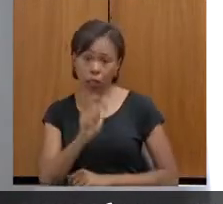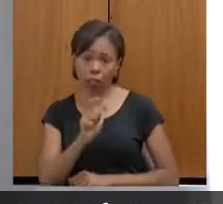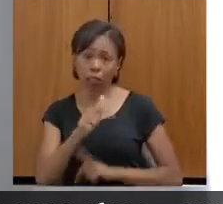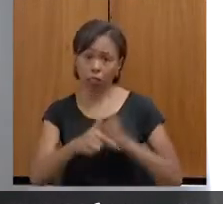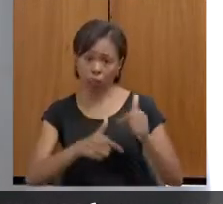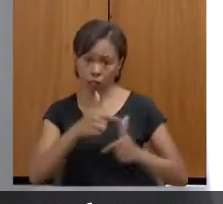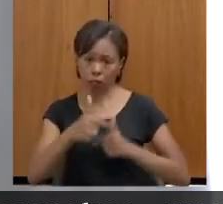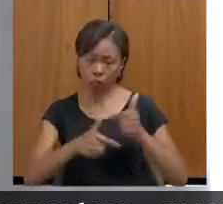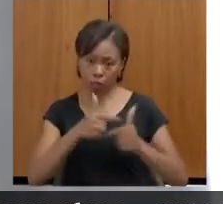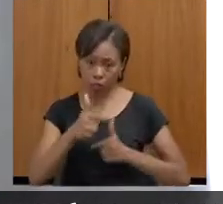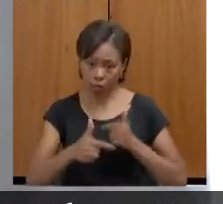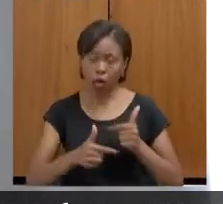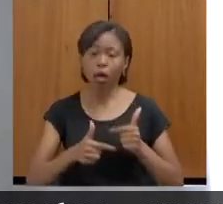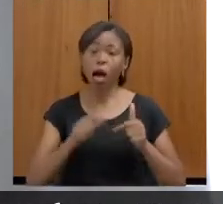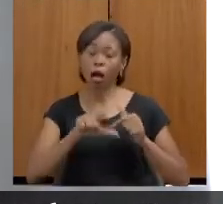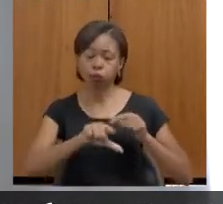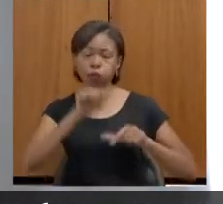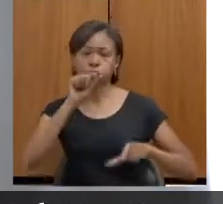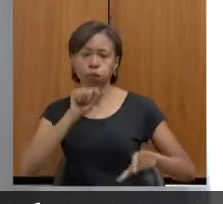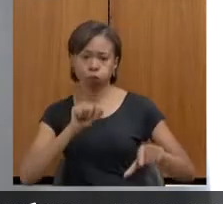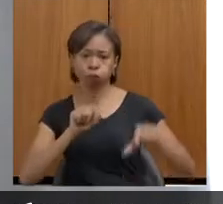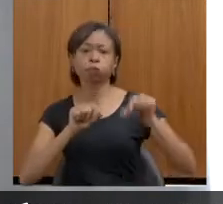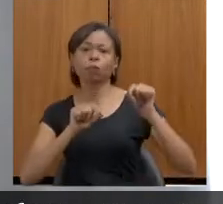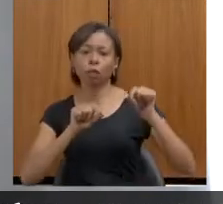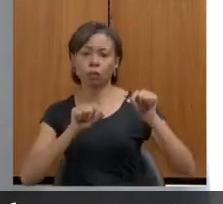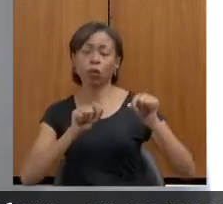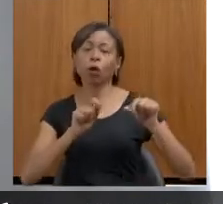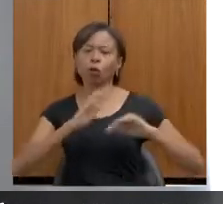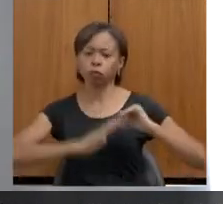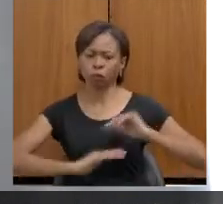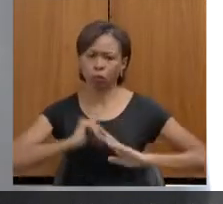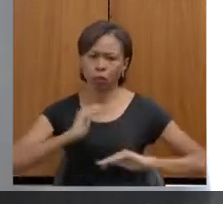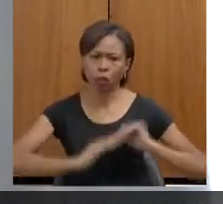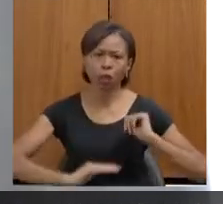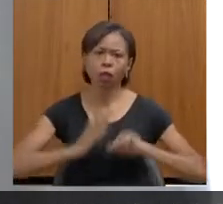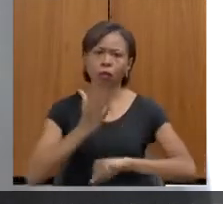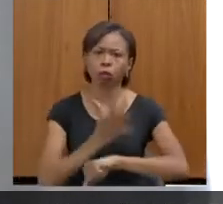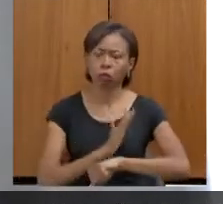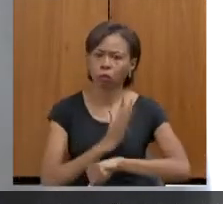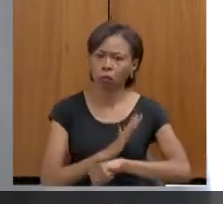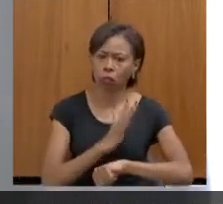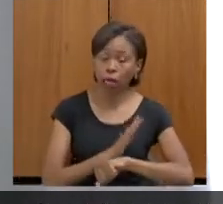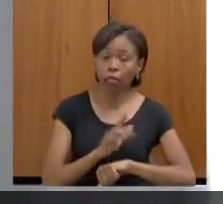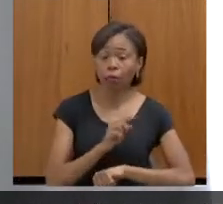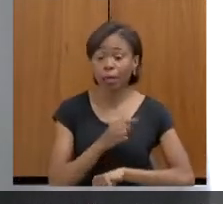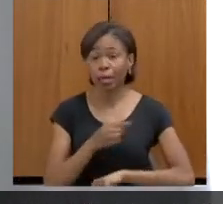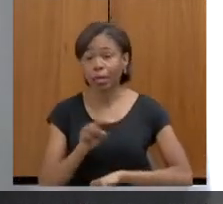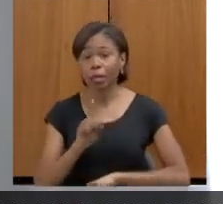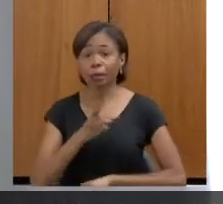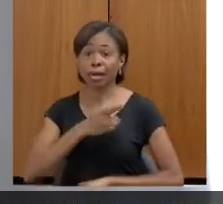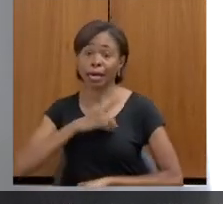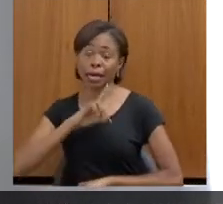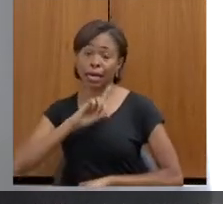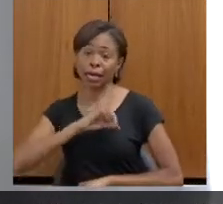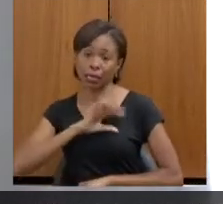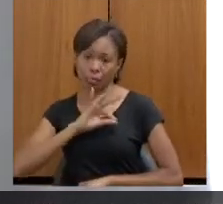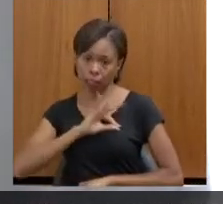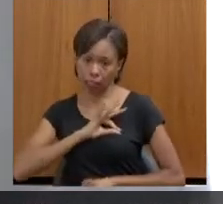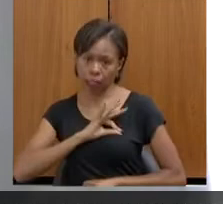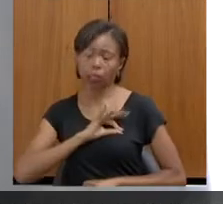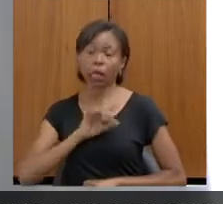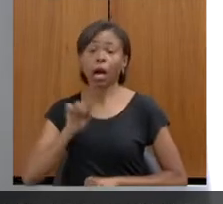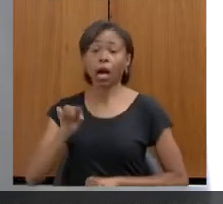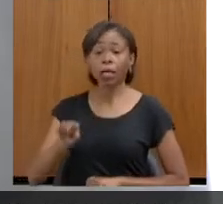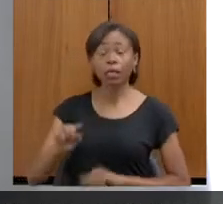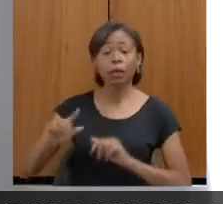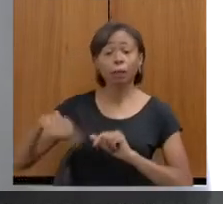plantão. Esses servidores foram escolhidos, foram capacitados para trabalhar na delegacia do plantão e, com o implemento da Casa da Mulher